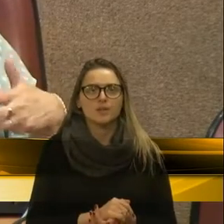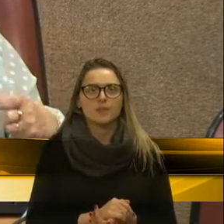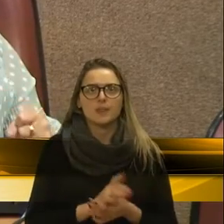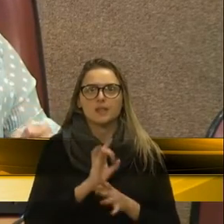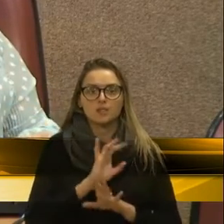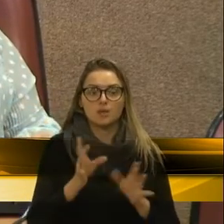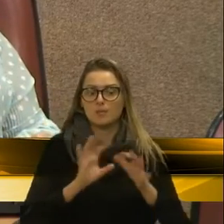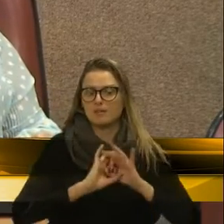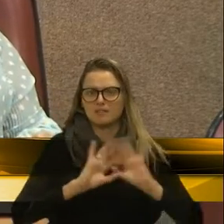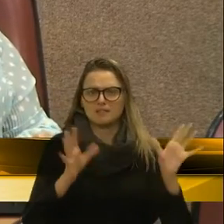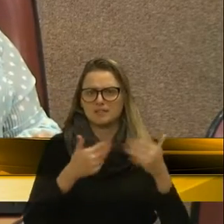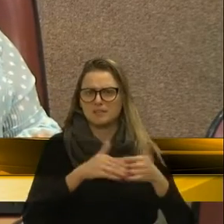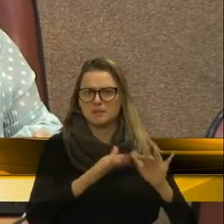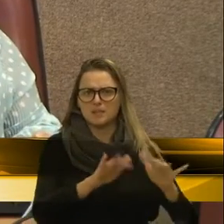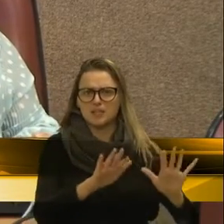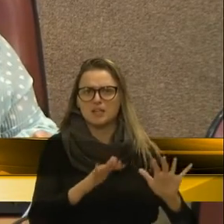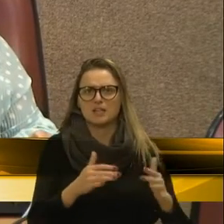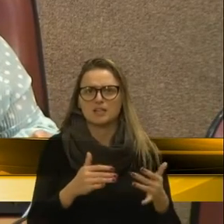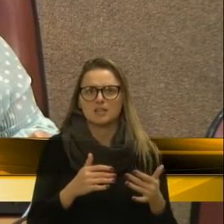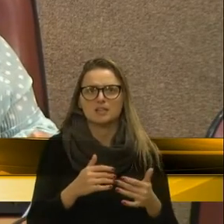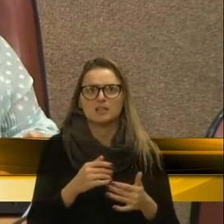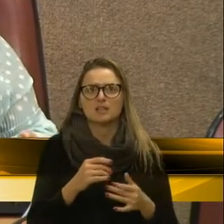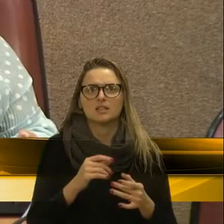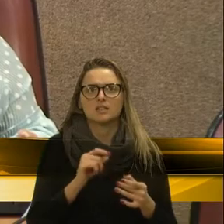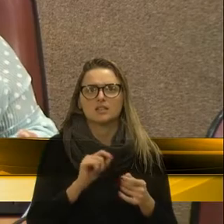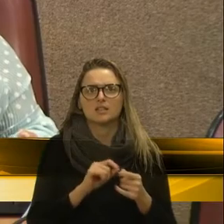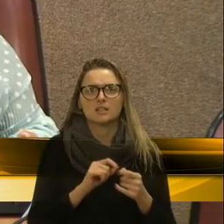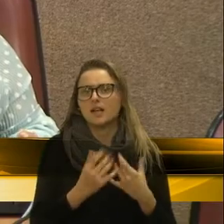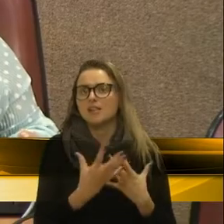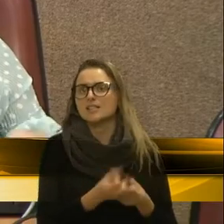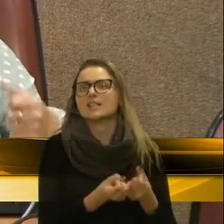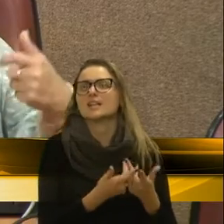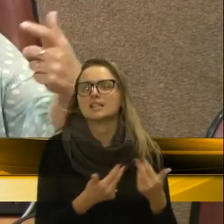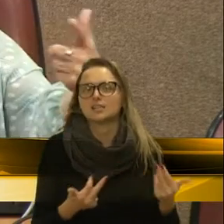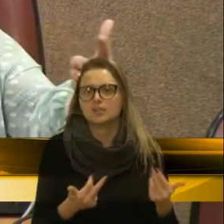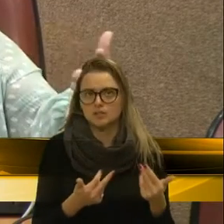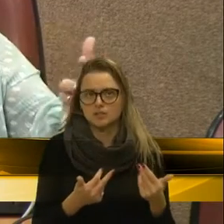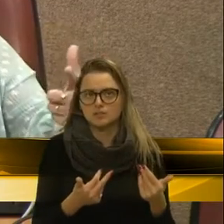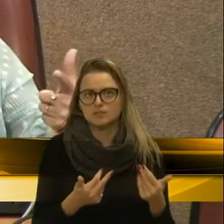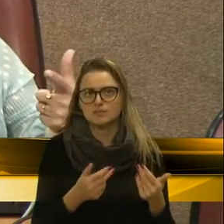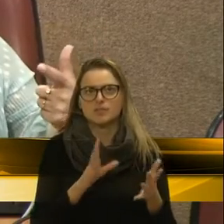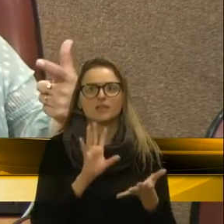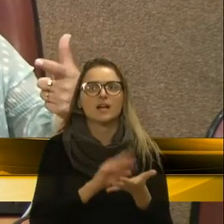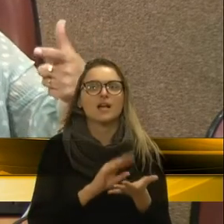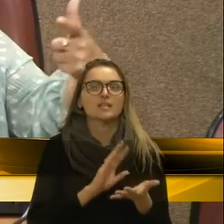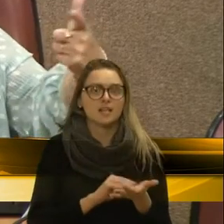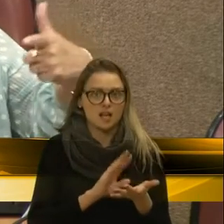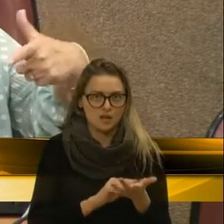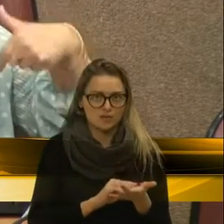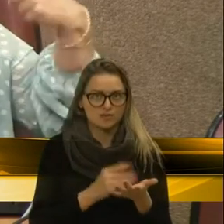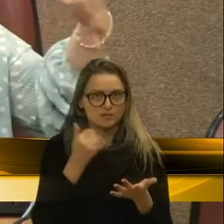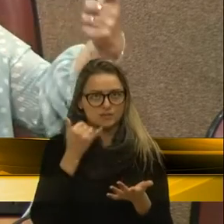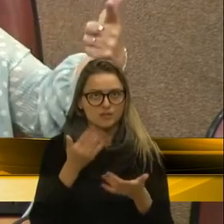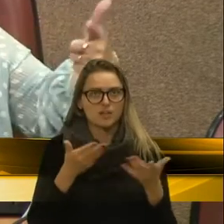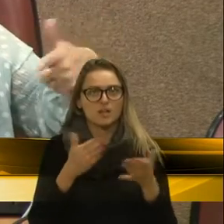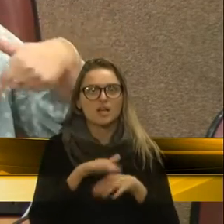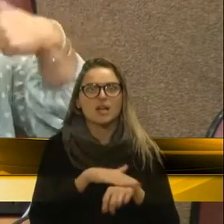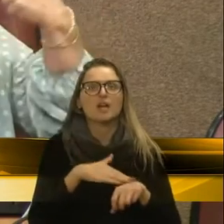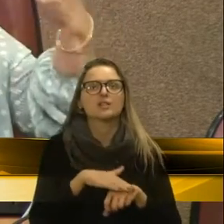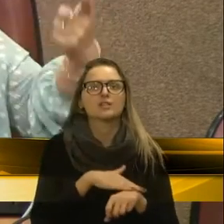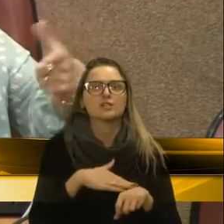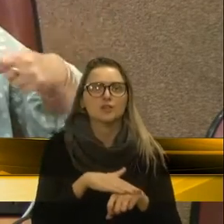ver livre daquela ligação, ele acaba consentindo. E aí fica gravado, né? A nossa conversa